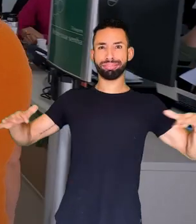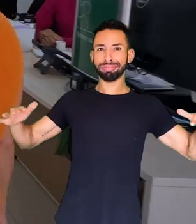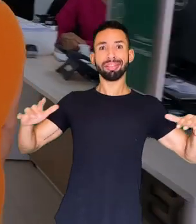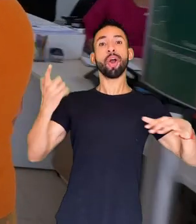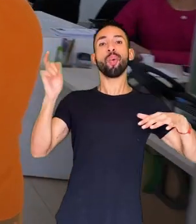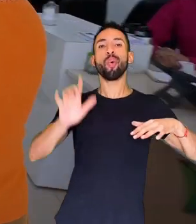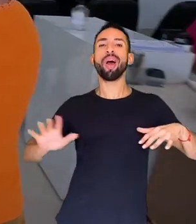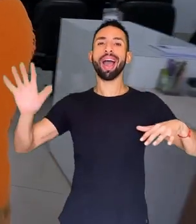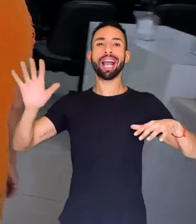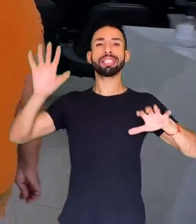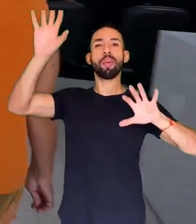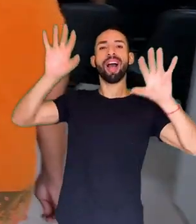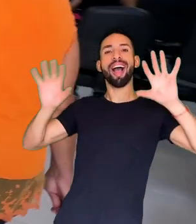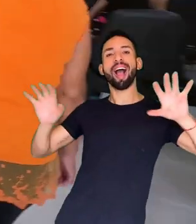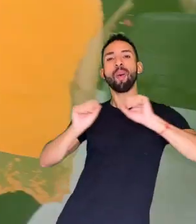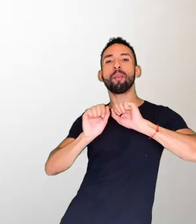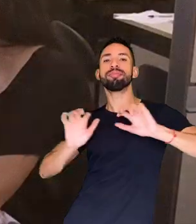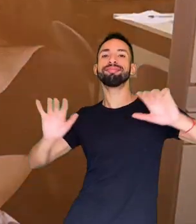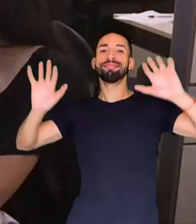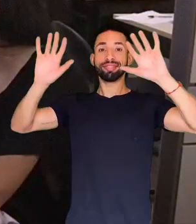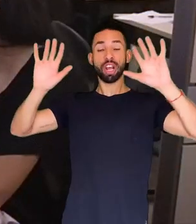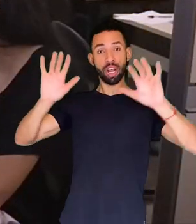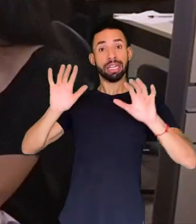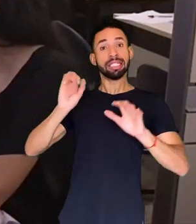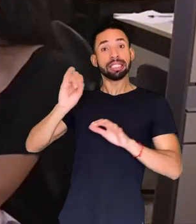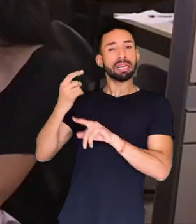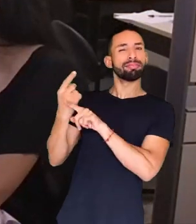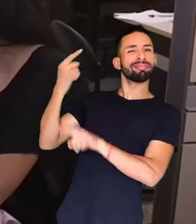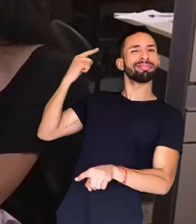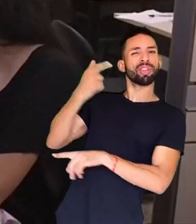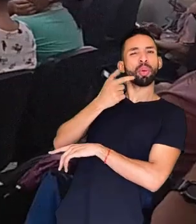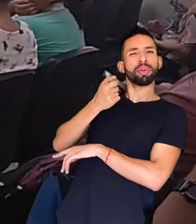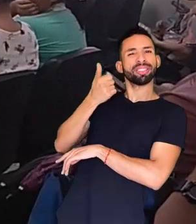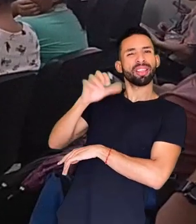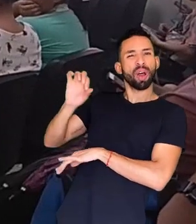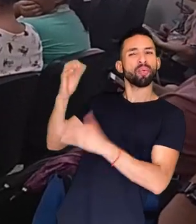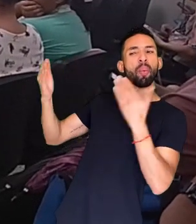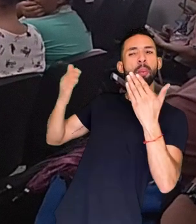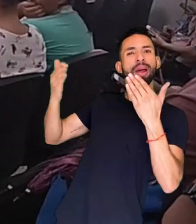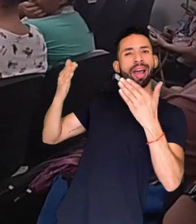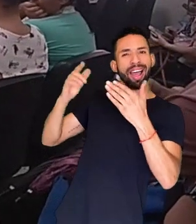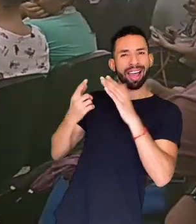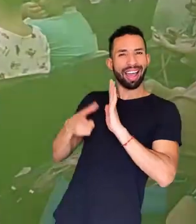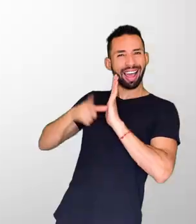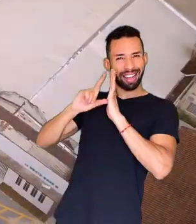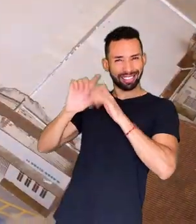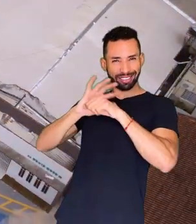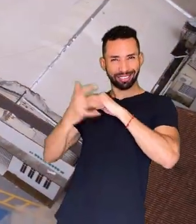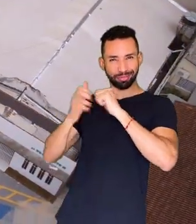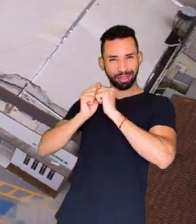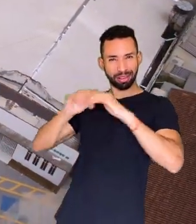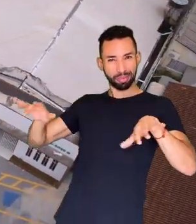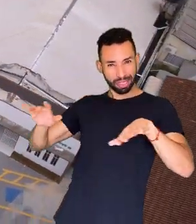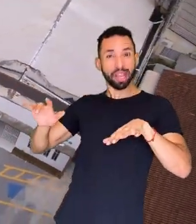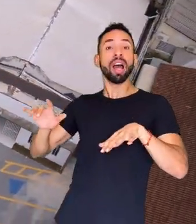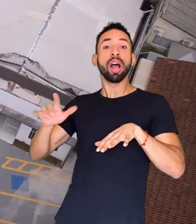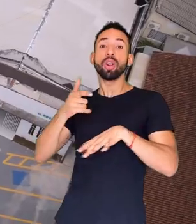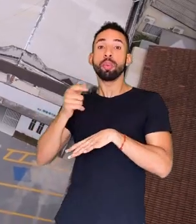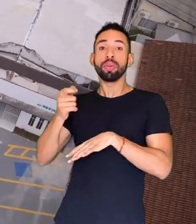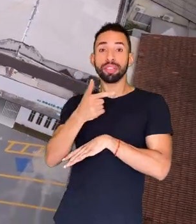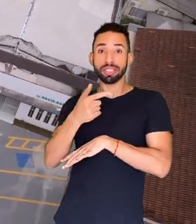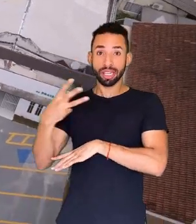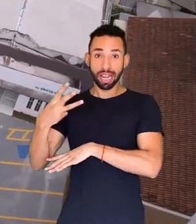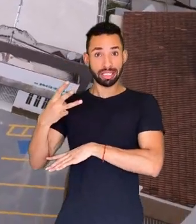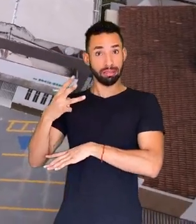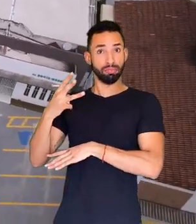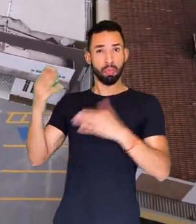exponencial no Estado de Goiás. Comparado a 2019, último ano pré-pandemia, em 2023, o